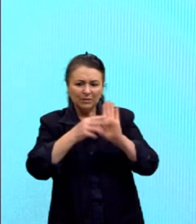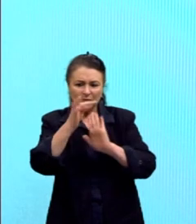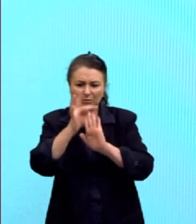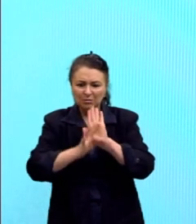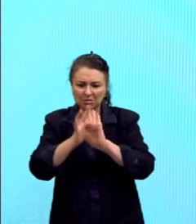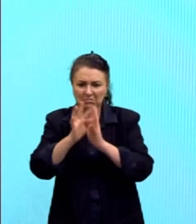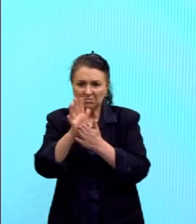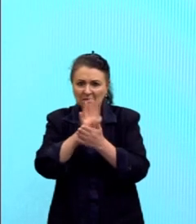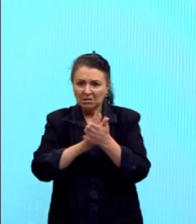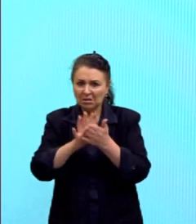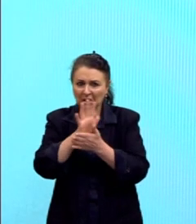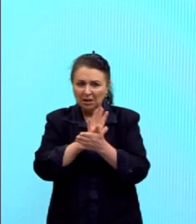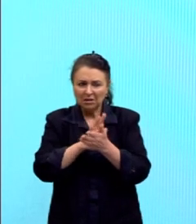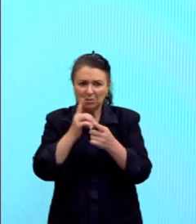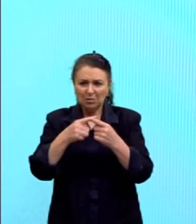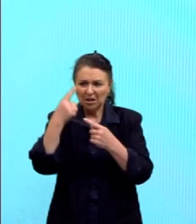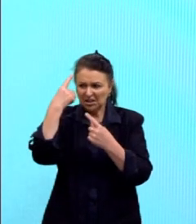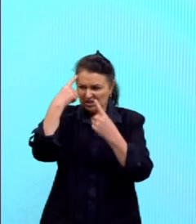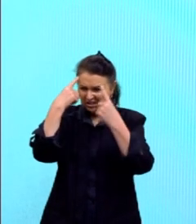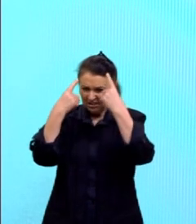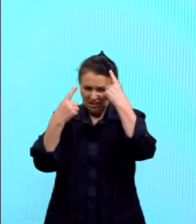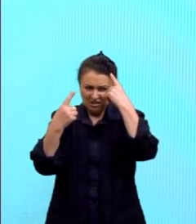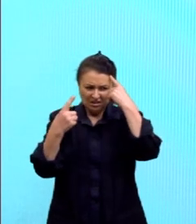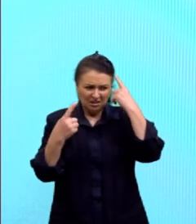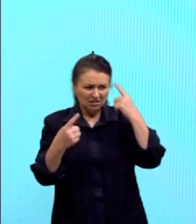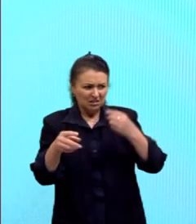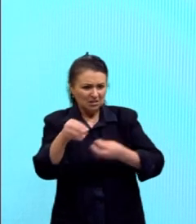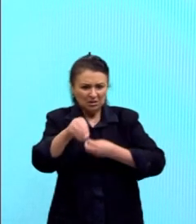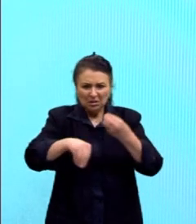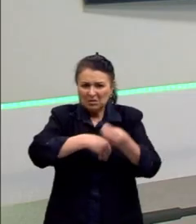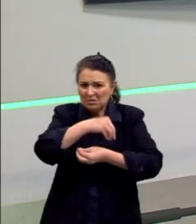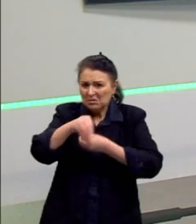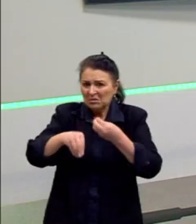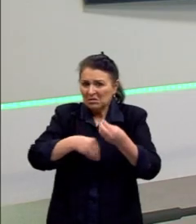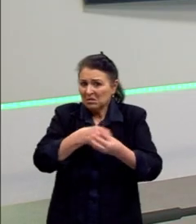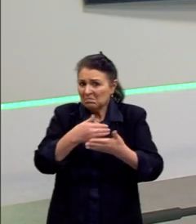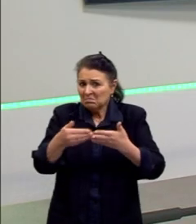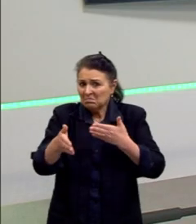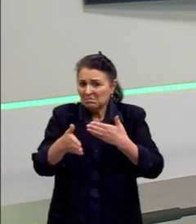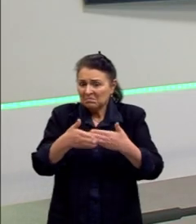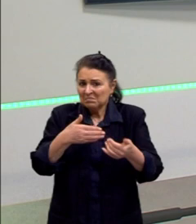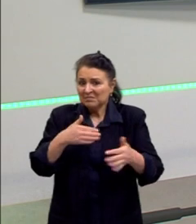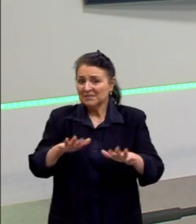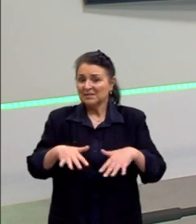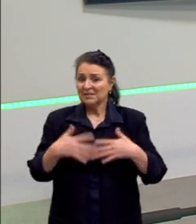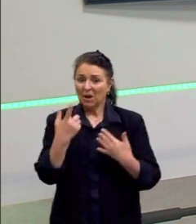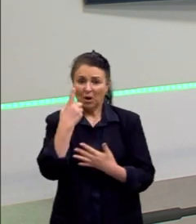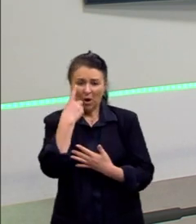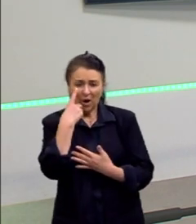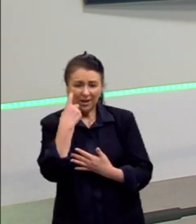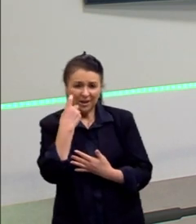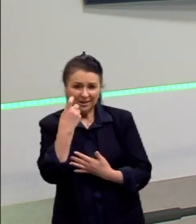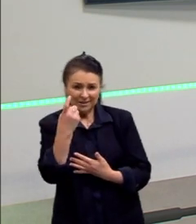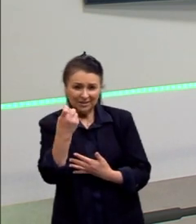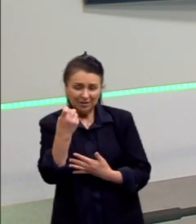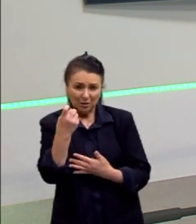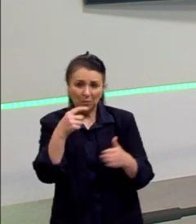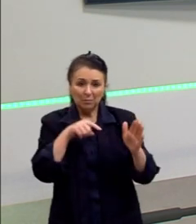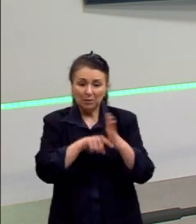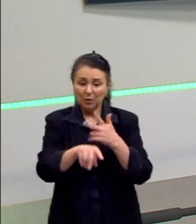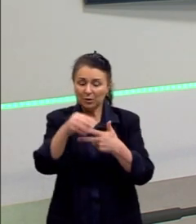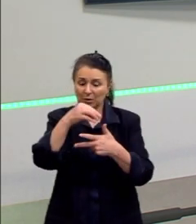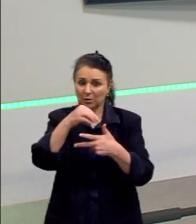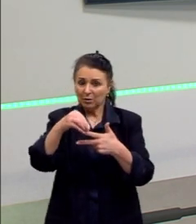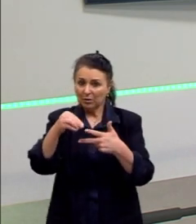é nenhum, já que as ideias estão misturadas ao acaso. Então, pessoal, olha que interessante. Essa questão do Enem, ela